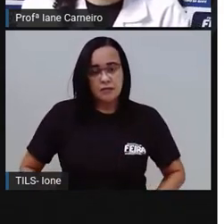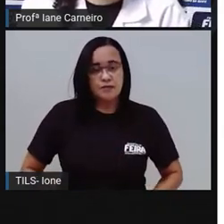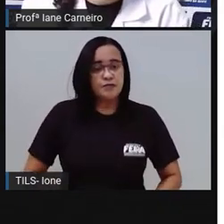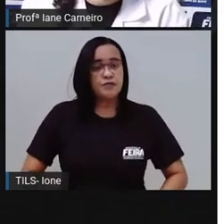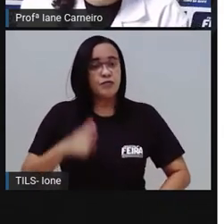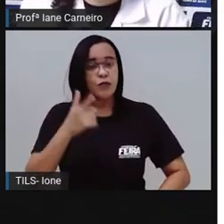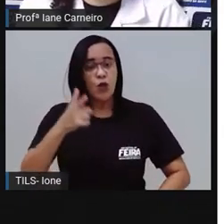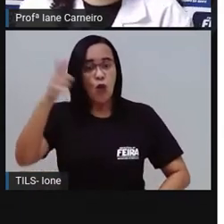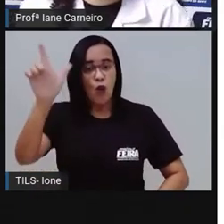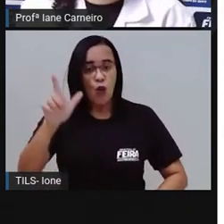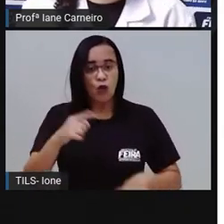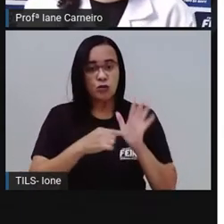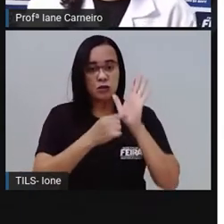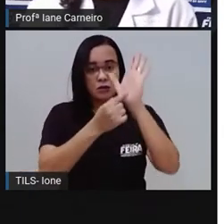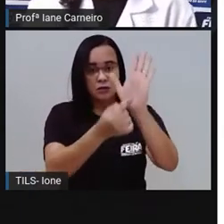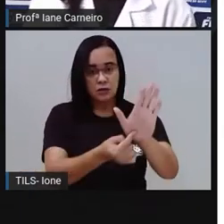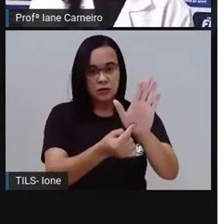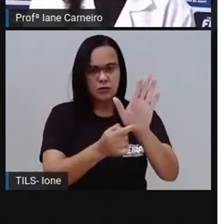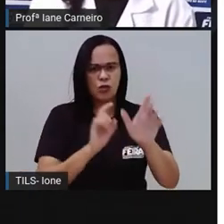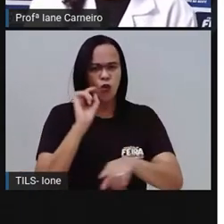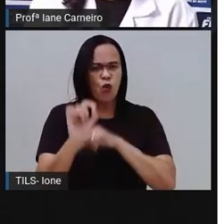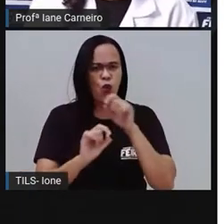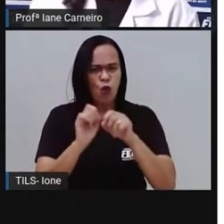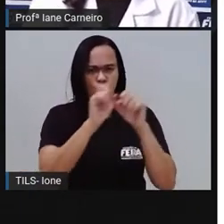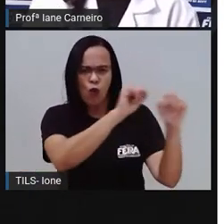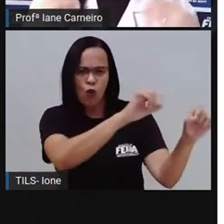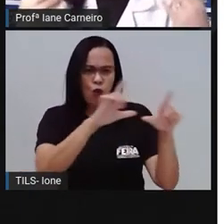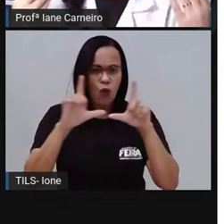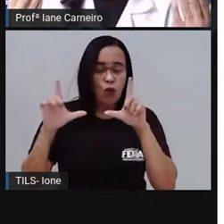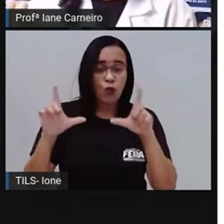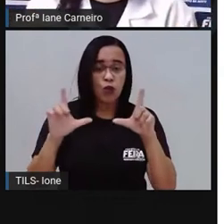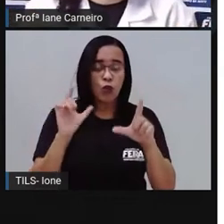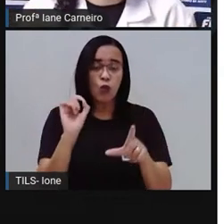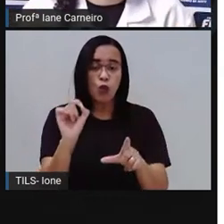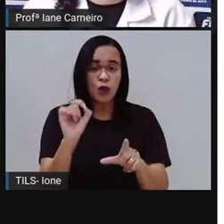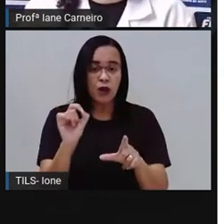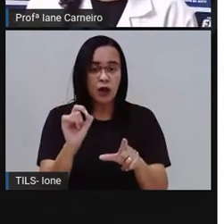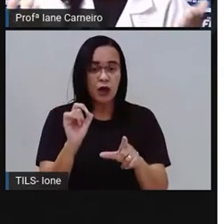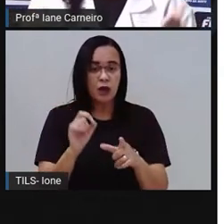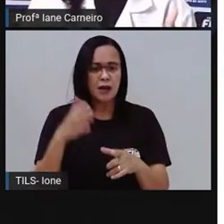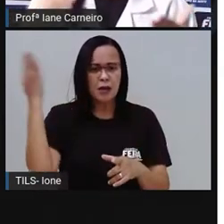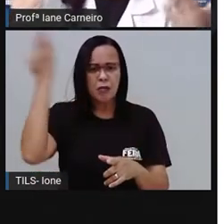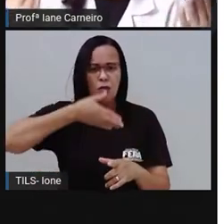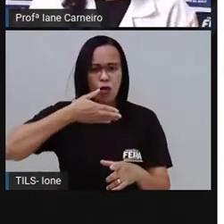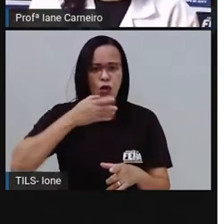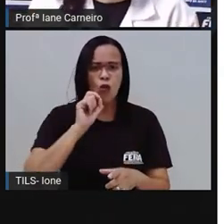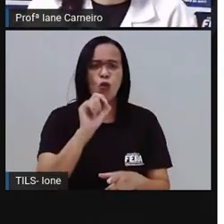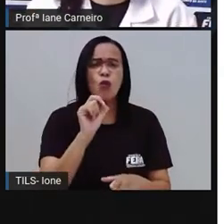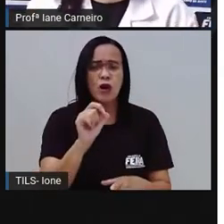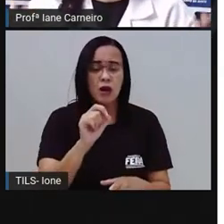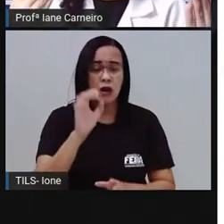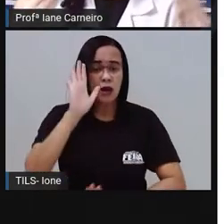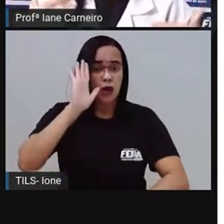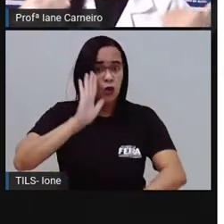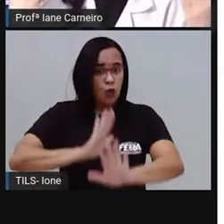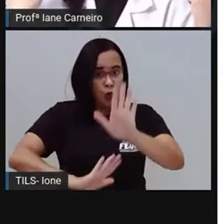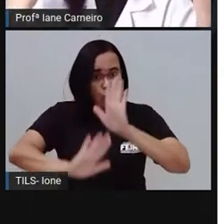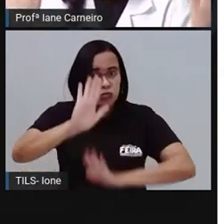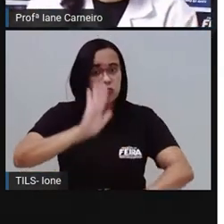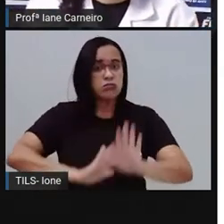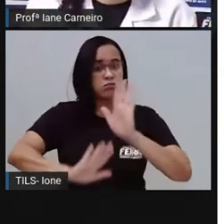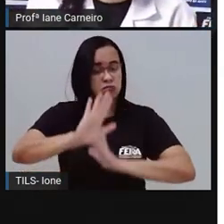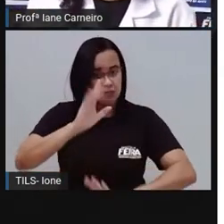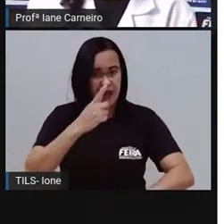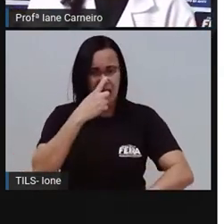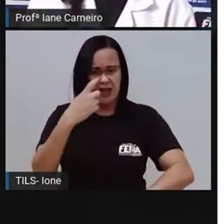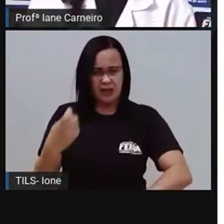Outra coisa, ó, que a própria trouxe aqui para vocês, né? Outra demonstração, né? De que a gente precisa ter cuidado com o lixo que a gente